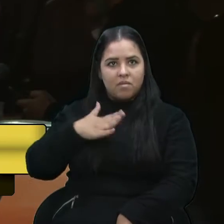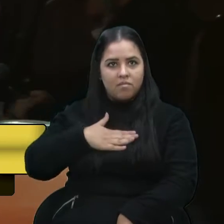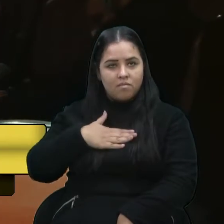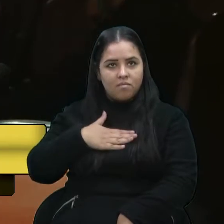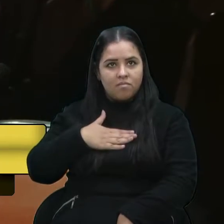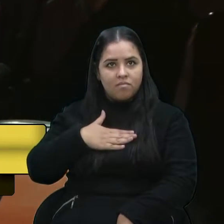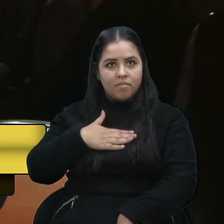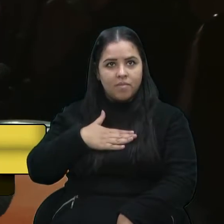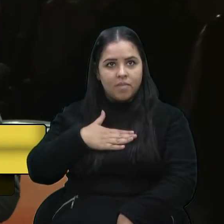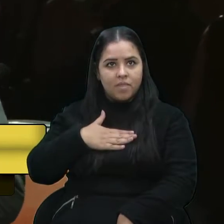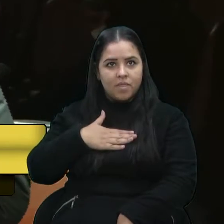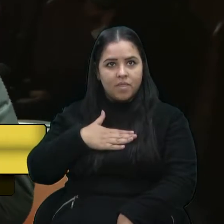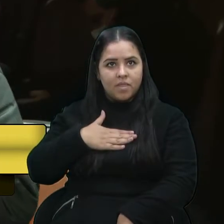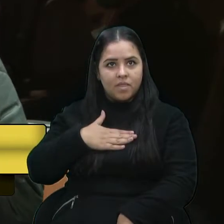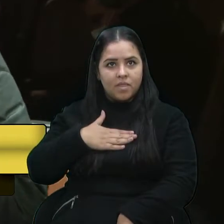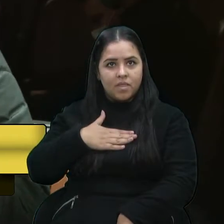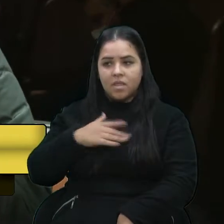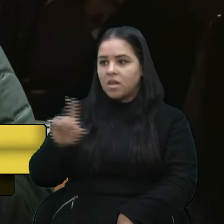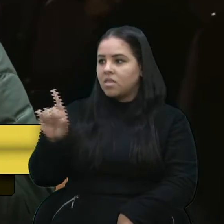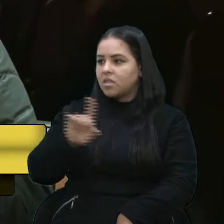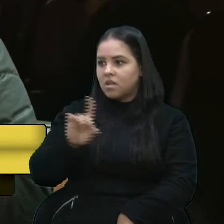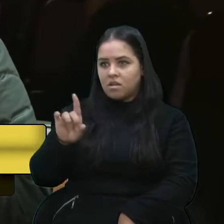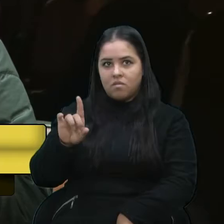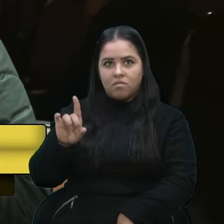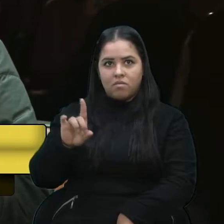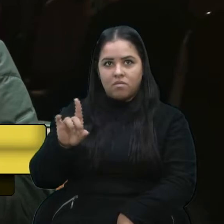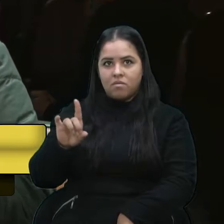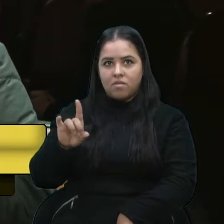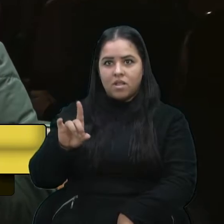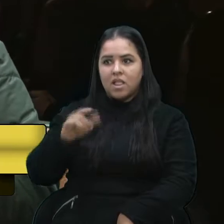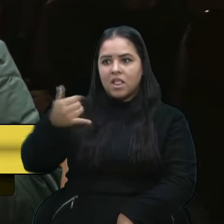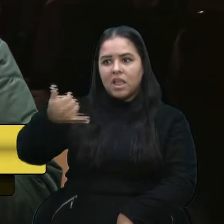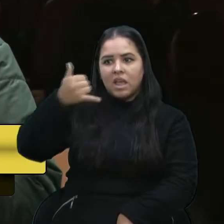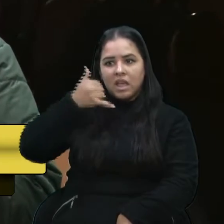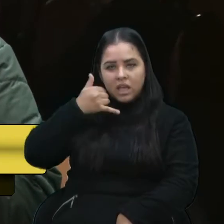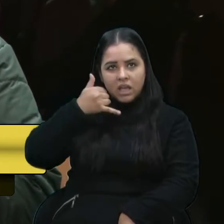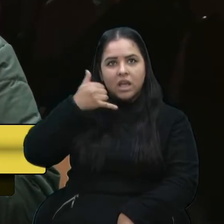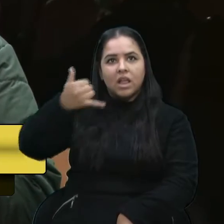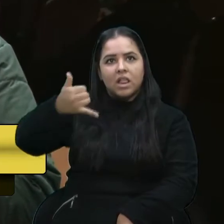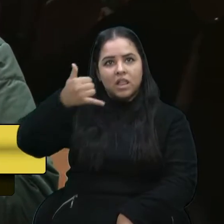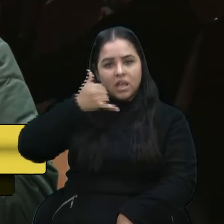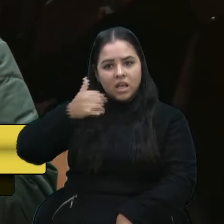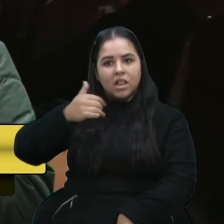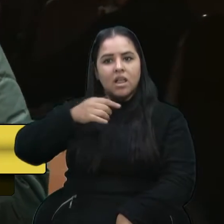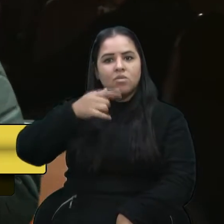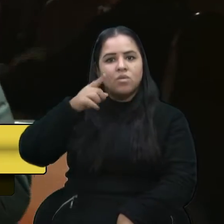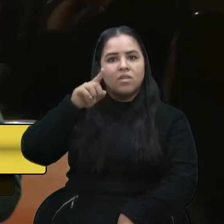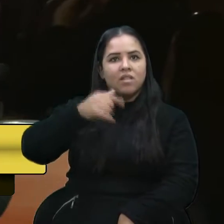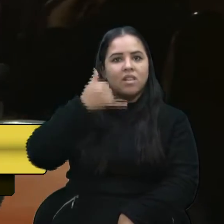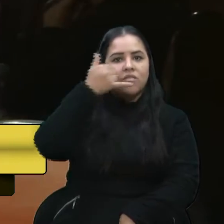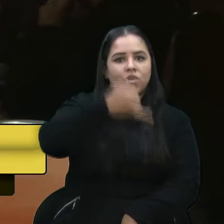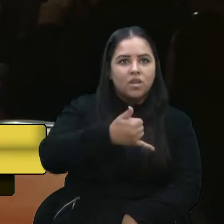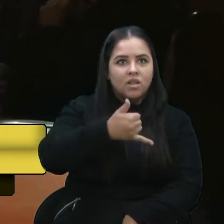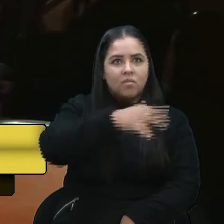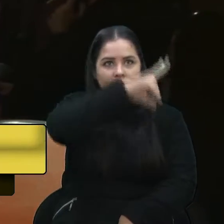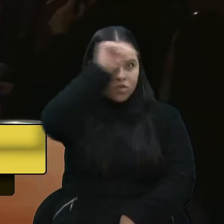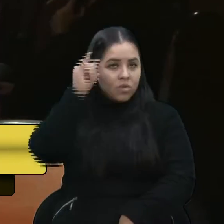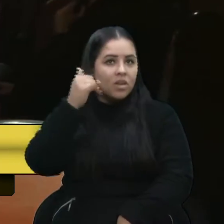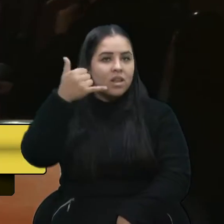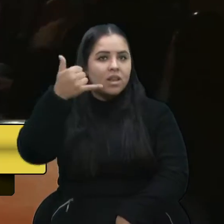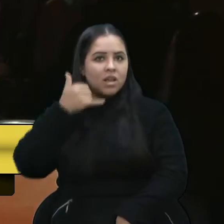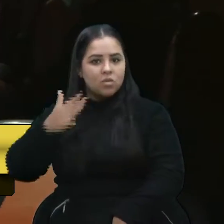nós vamos te atender. Mas tu não me liga no telefone da Prefeitura. Me liga no meu telefone particular.